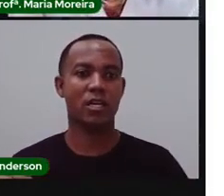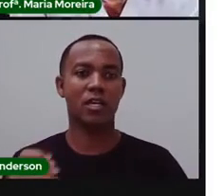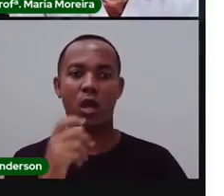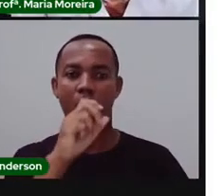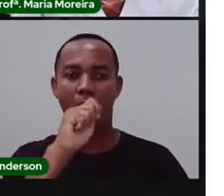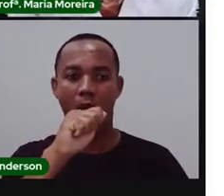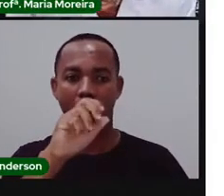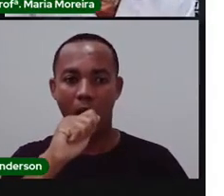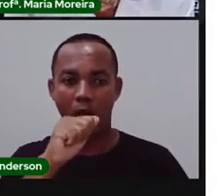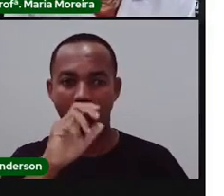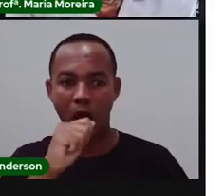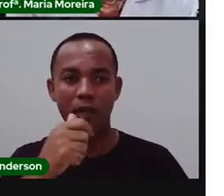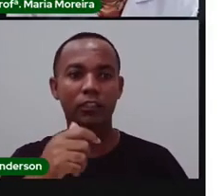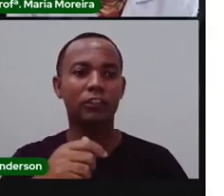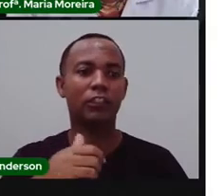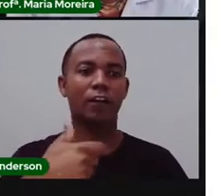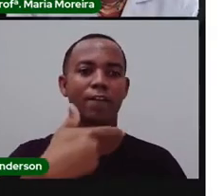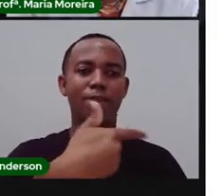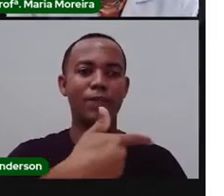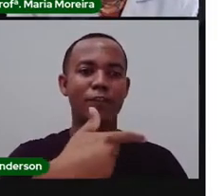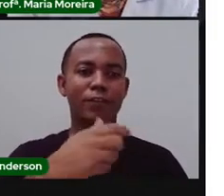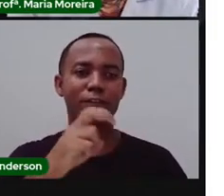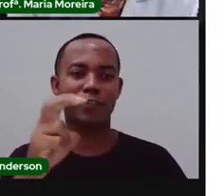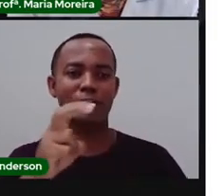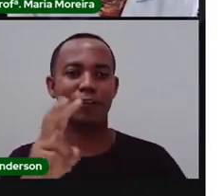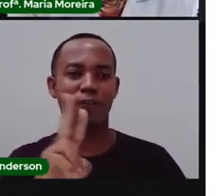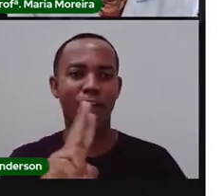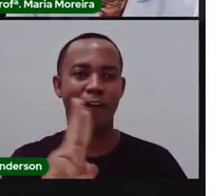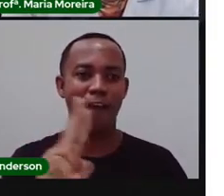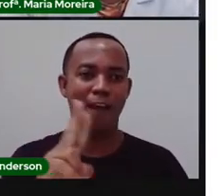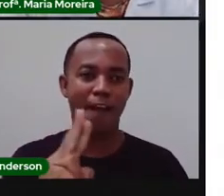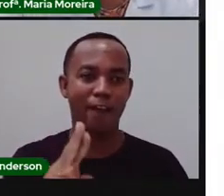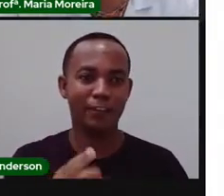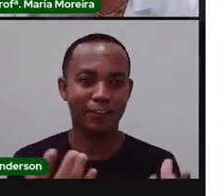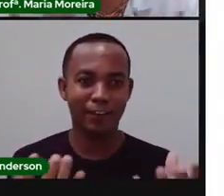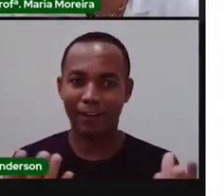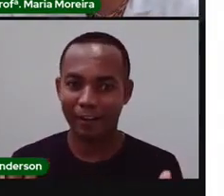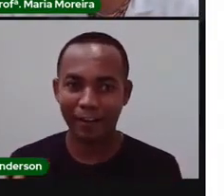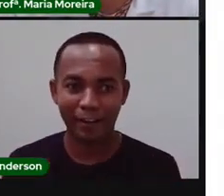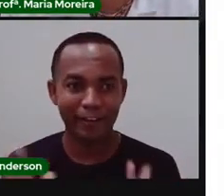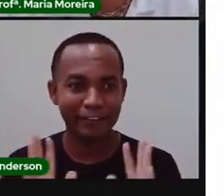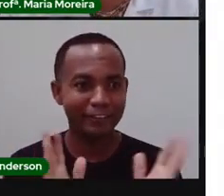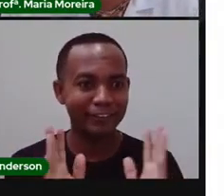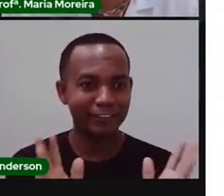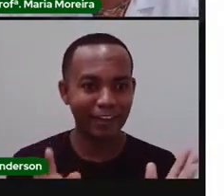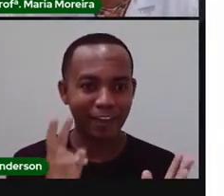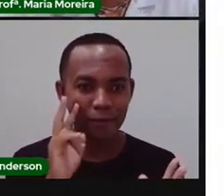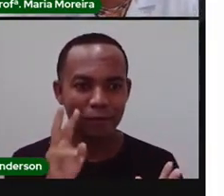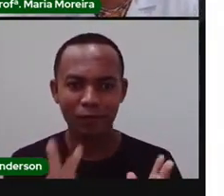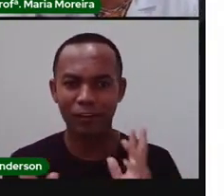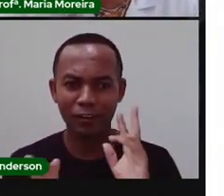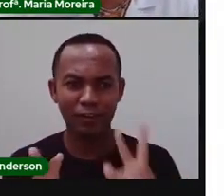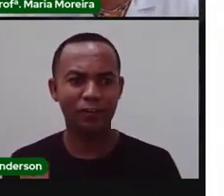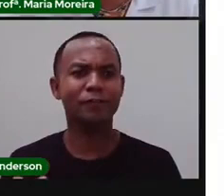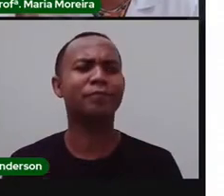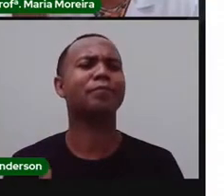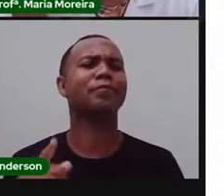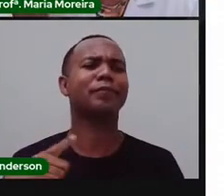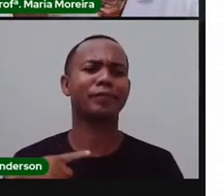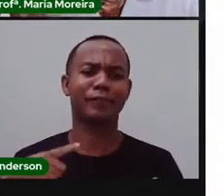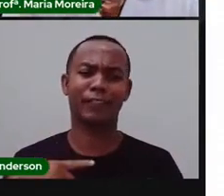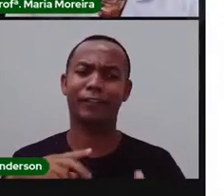custa só 25 reais. Barato? Caro? Então, já ouviram falar sobre essas coisas? Dezena?